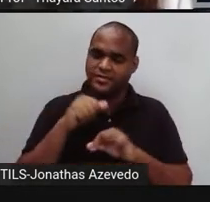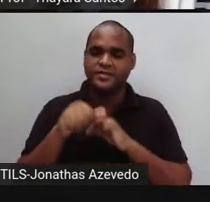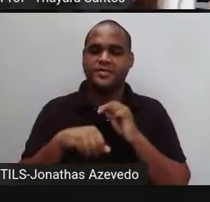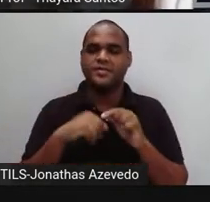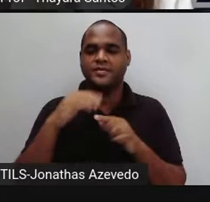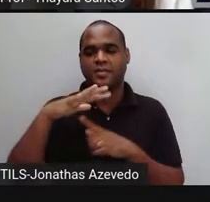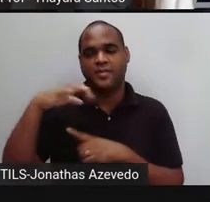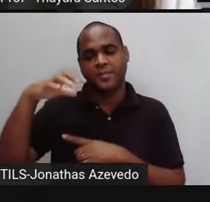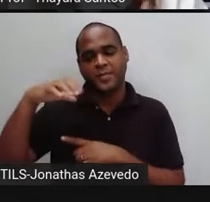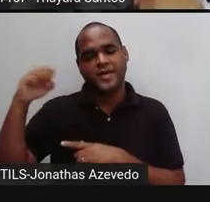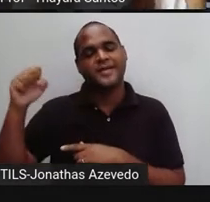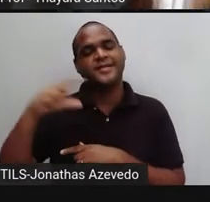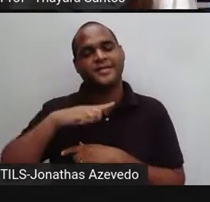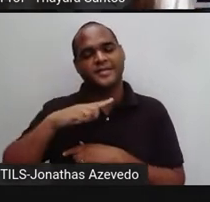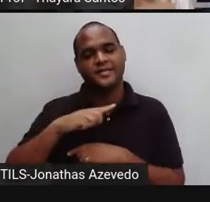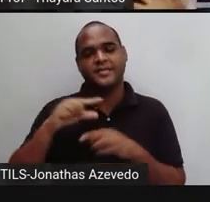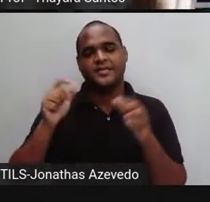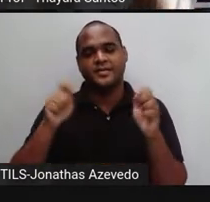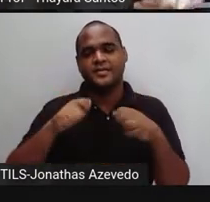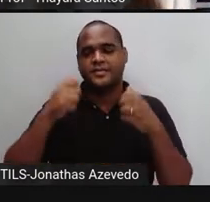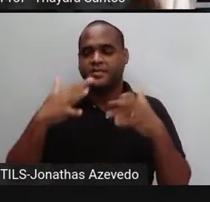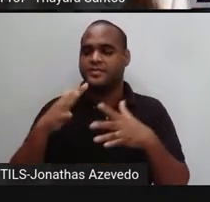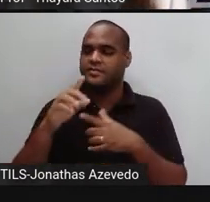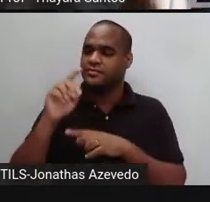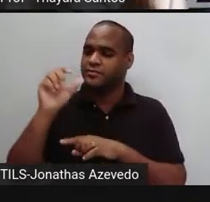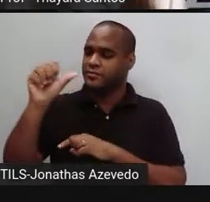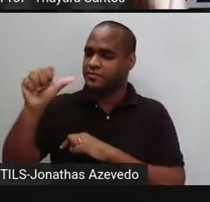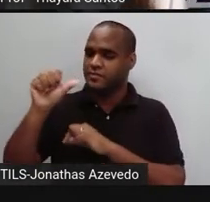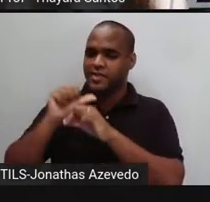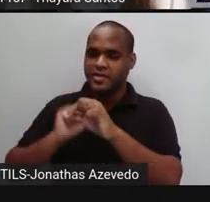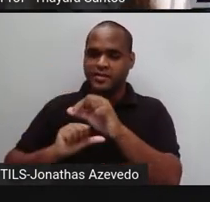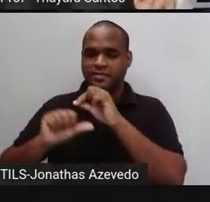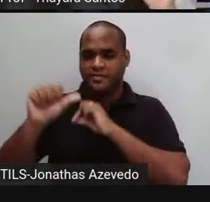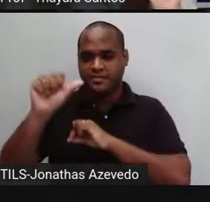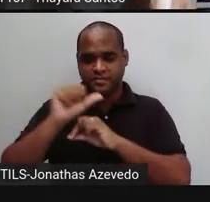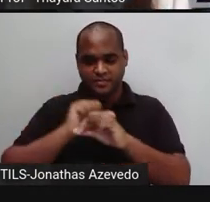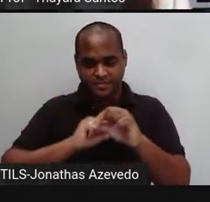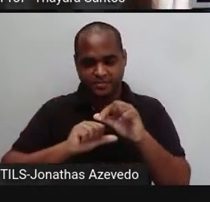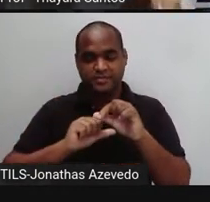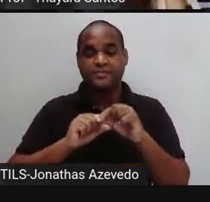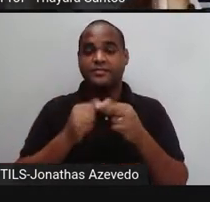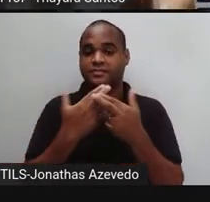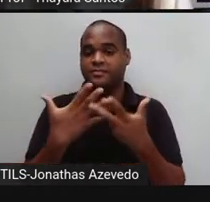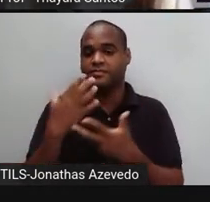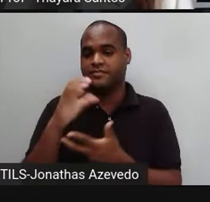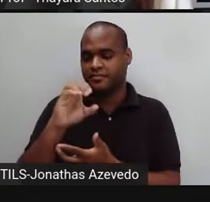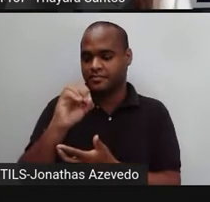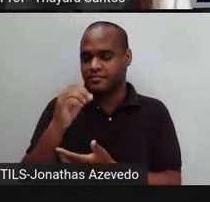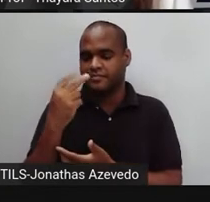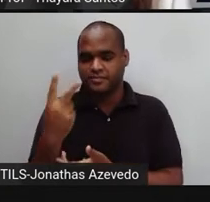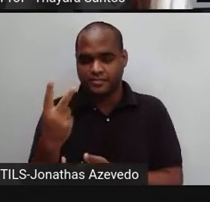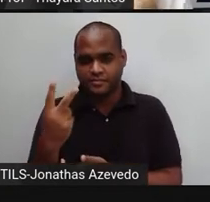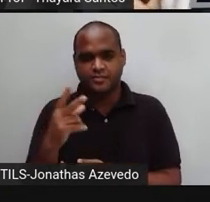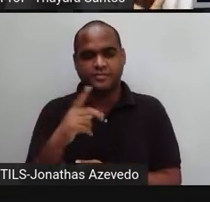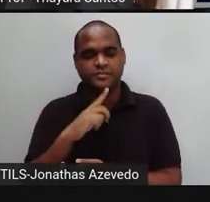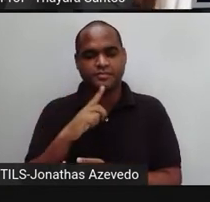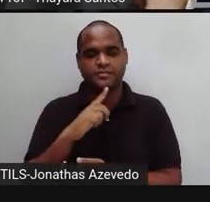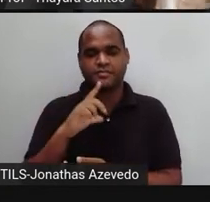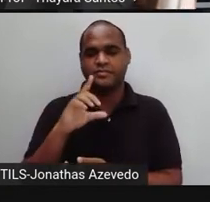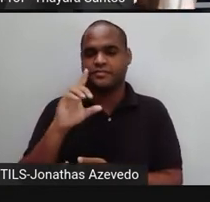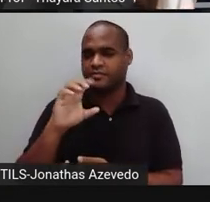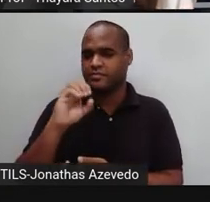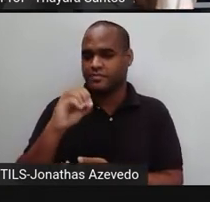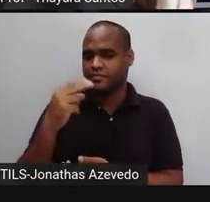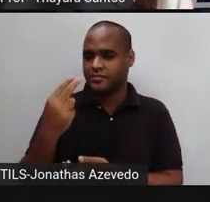fotossíntese. Então tudo isso aí é um ciclo contínuo. Esse gás carbônico, ele também pode ser chamado de dióxido